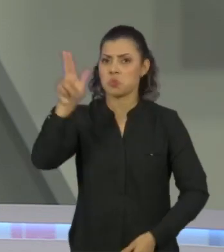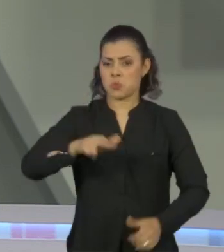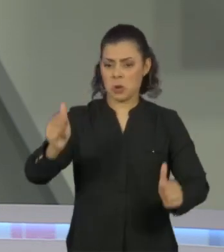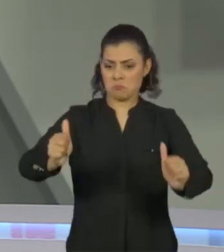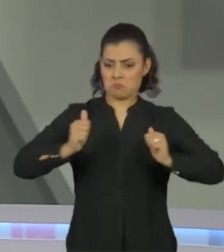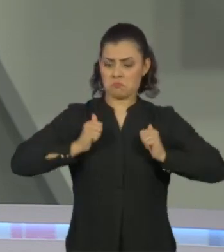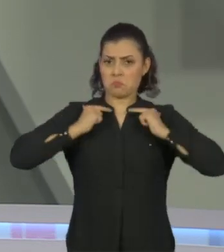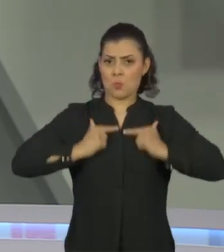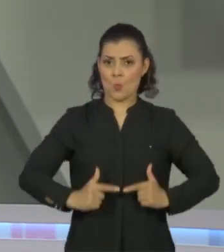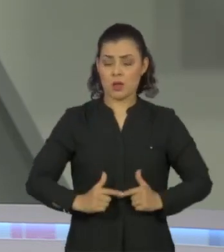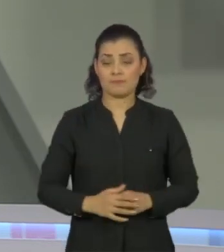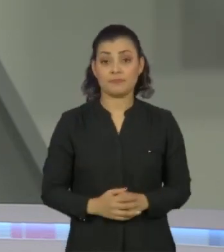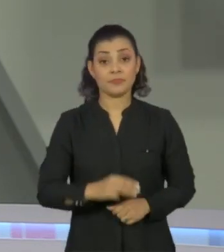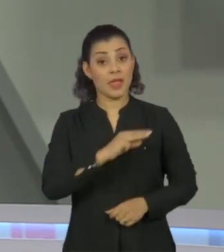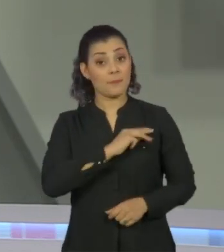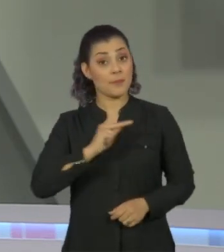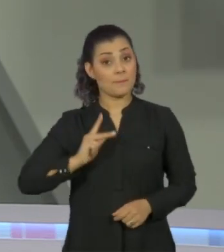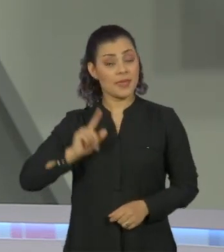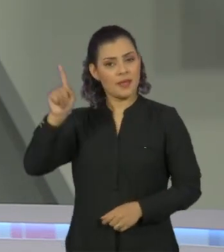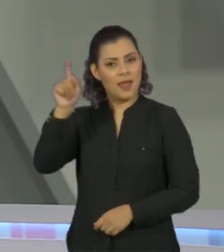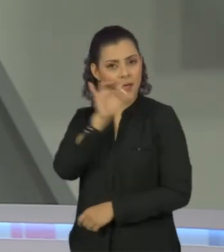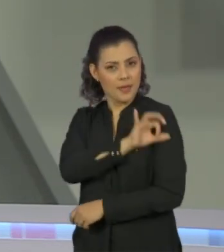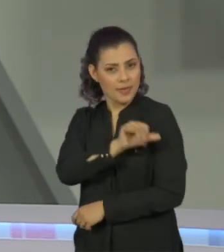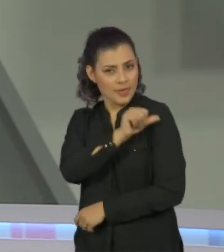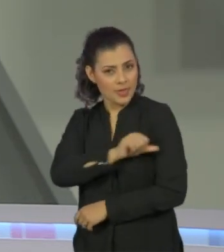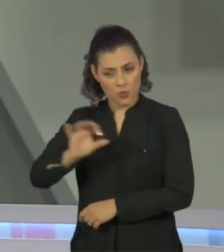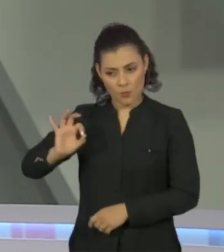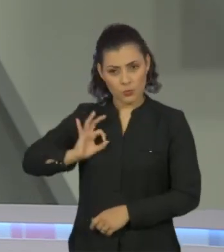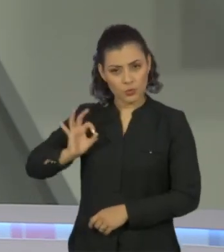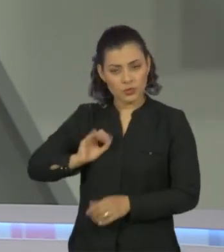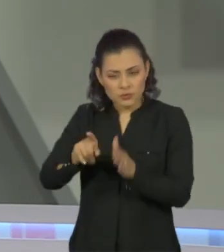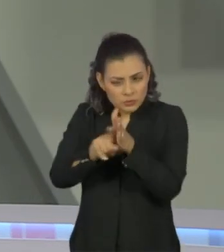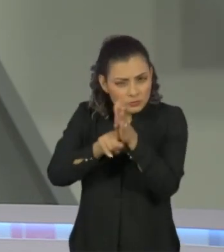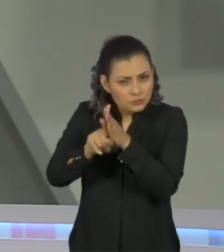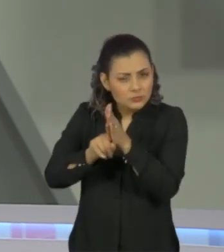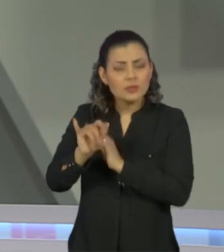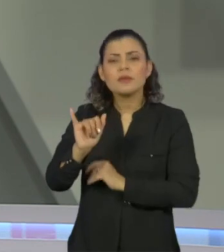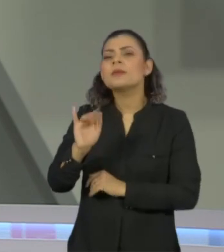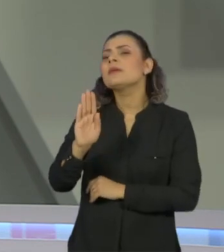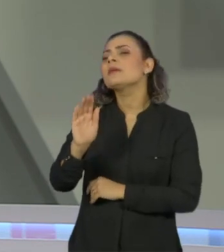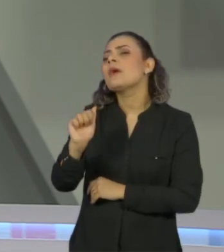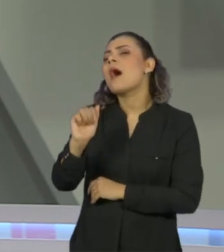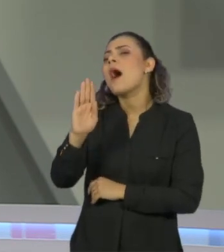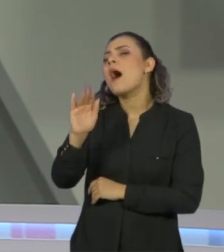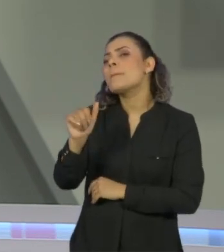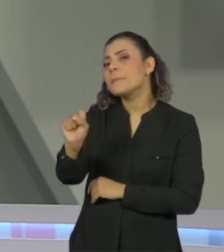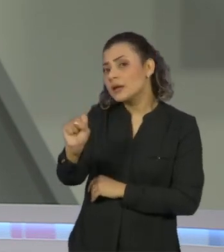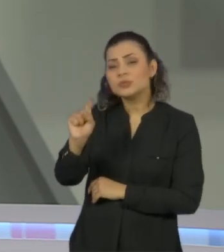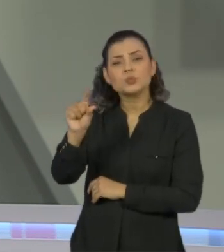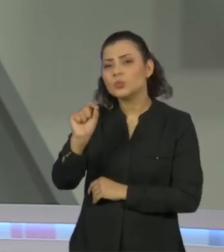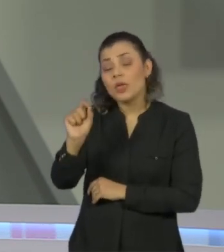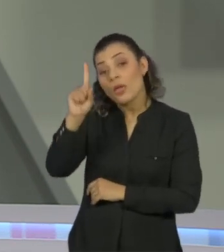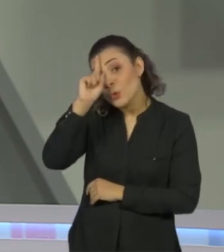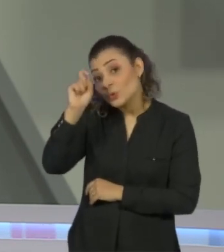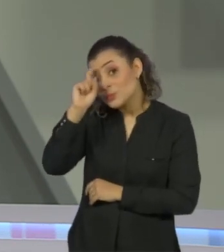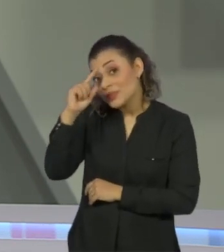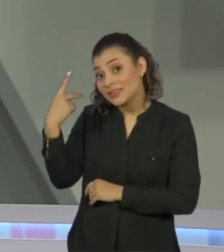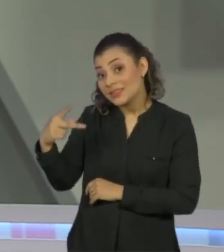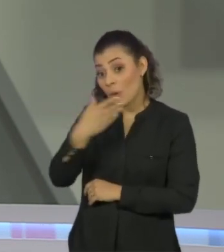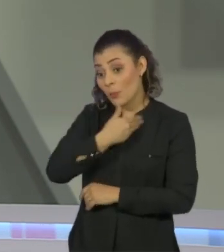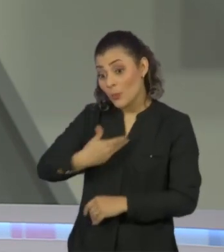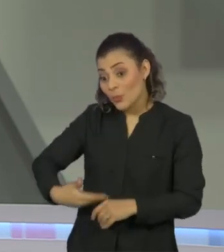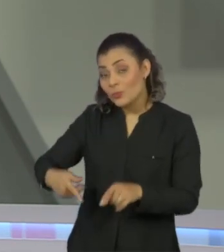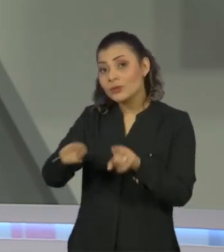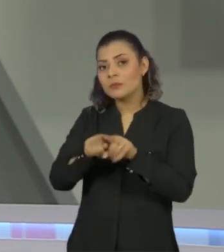O Ministério Público e a Polícia do Rio de Janeiro fazem operação contra o IABAS, organização social que administra hospitais públicos e